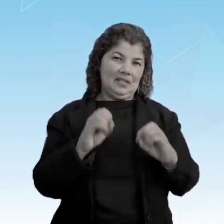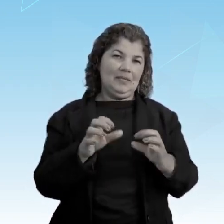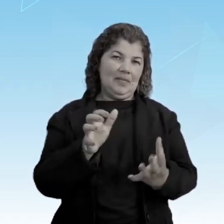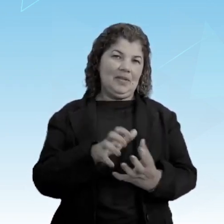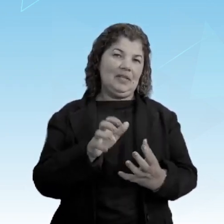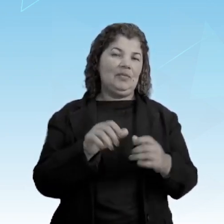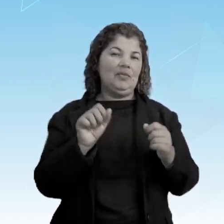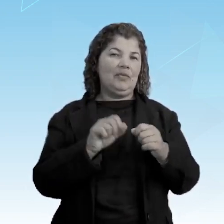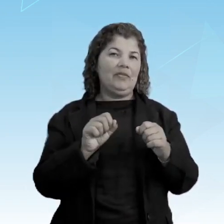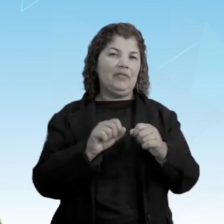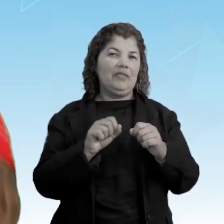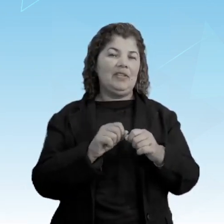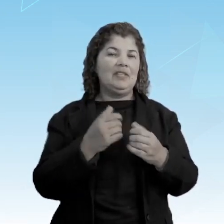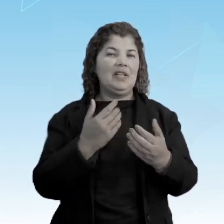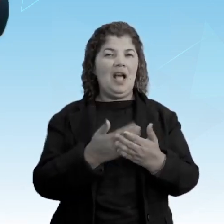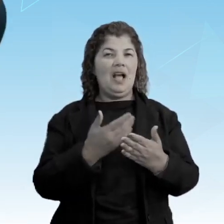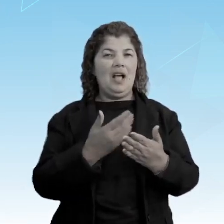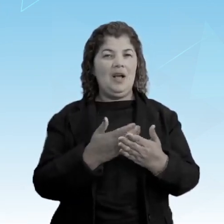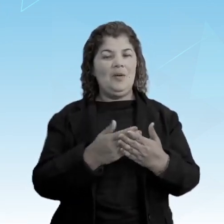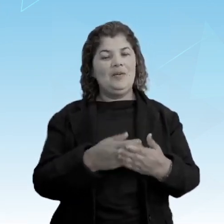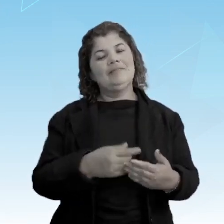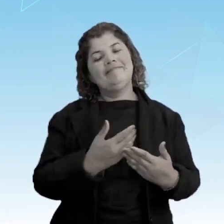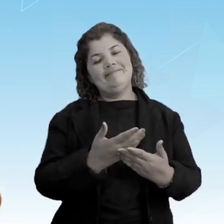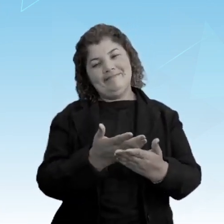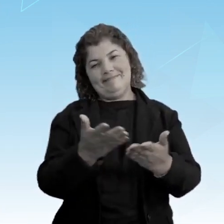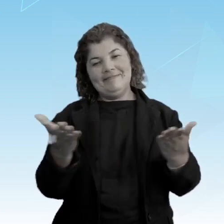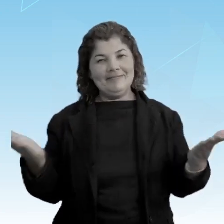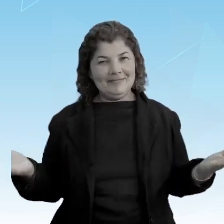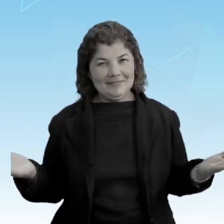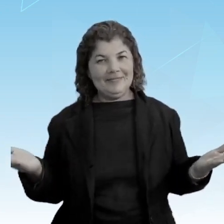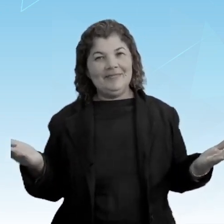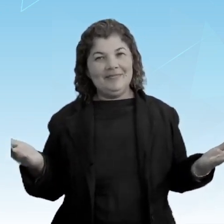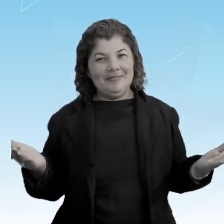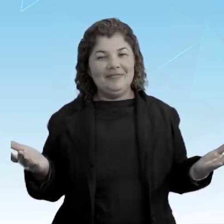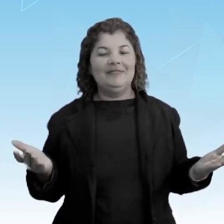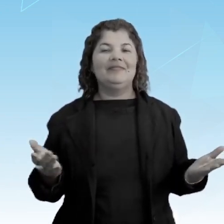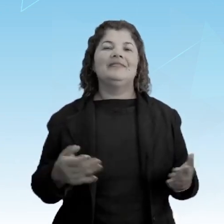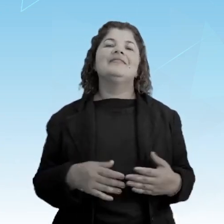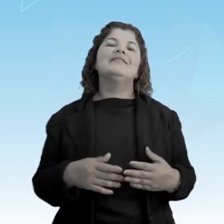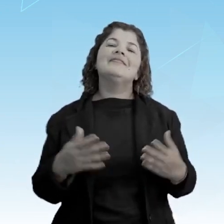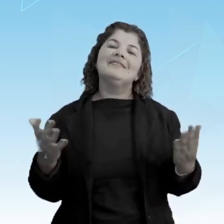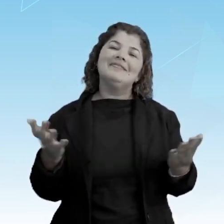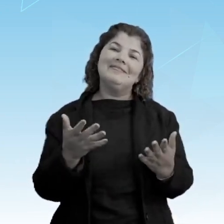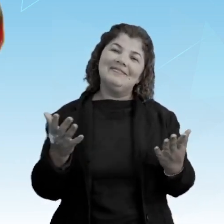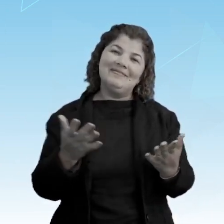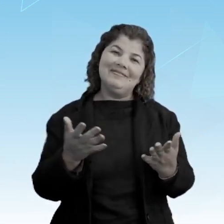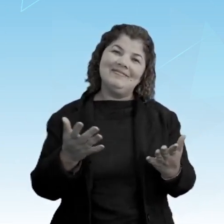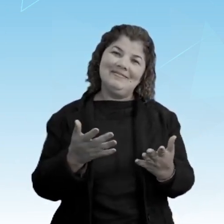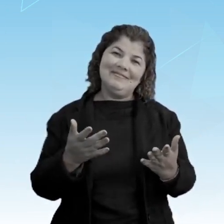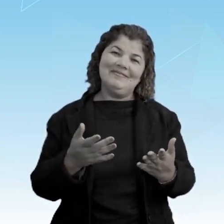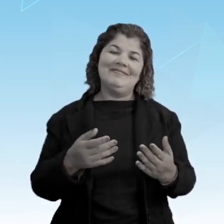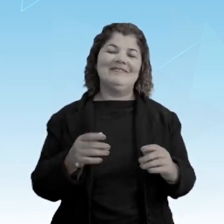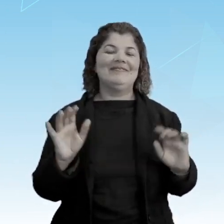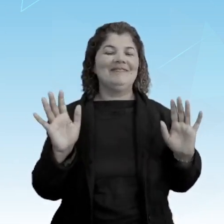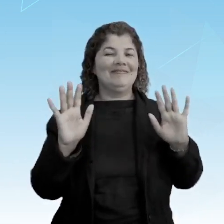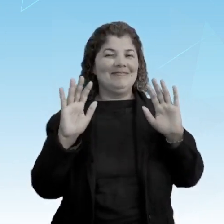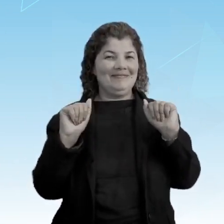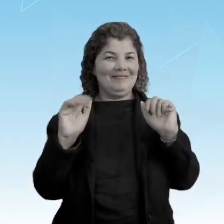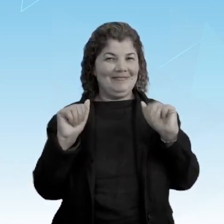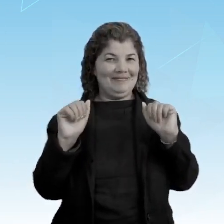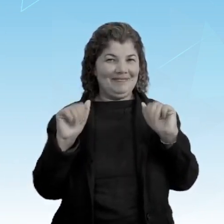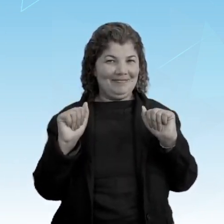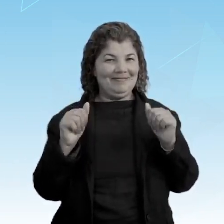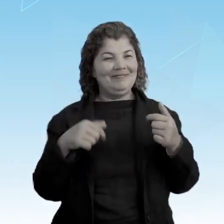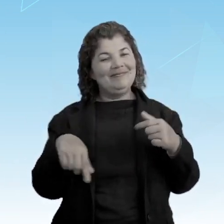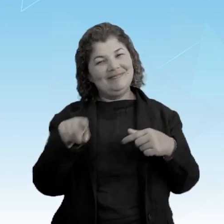fez essa aula para vocês. Então, agora, pessoal, eu me despeço e